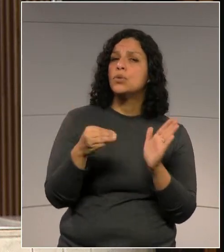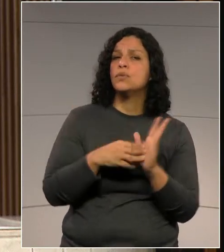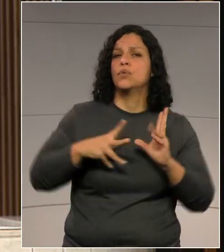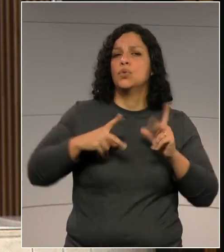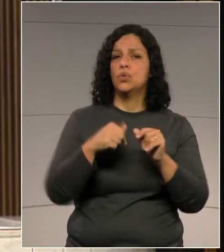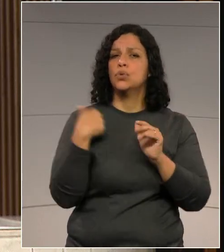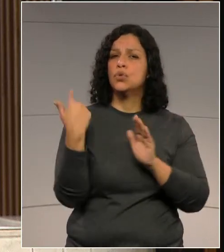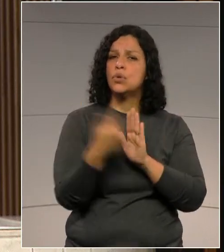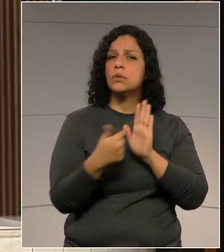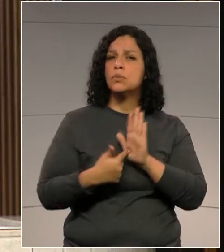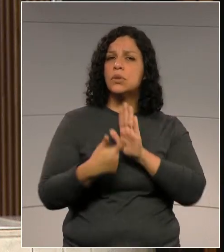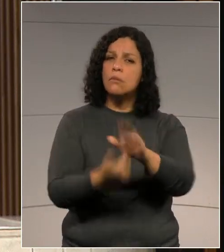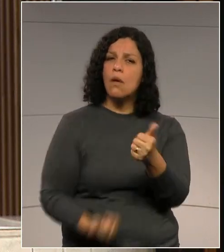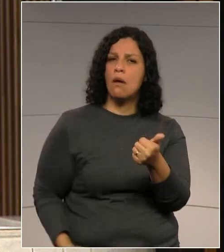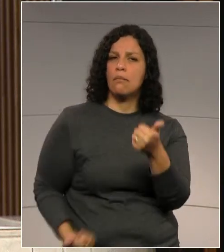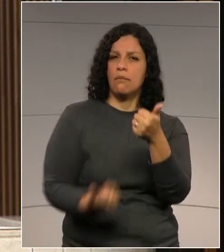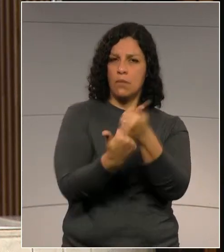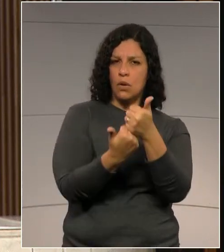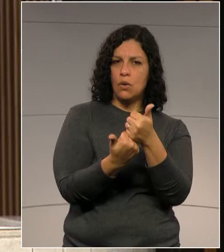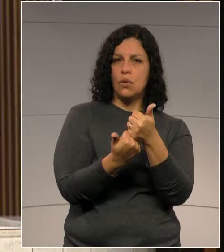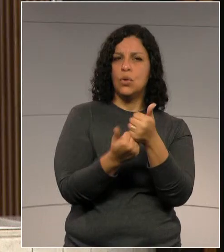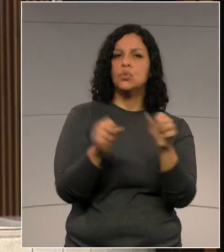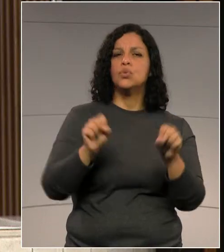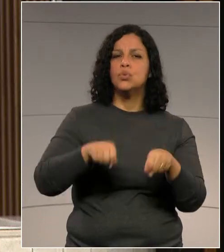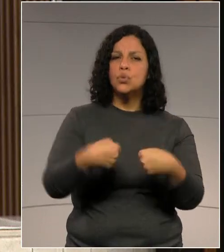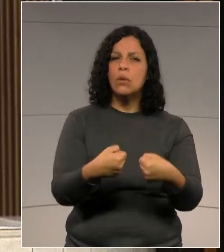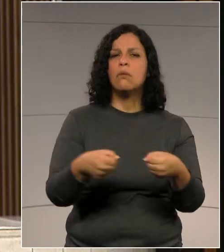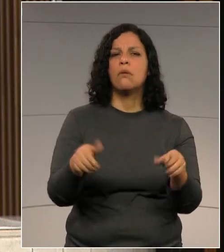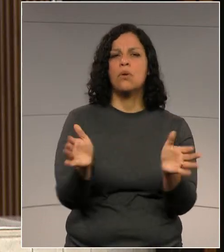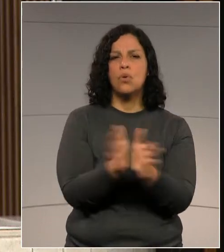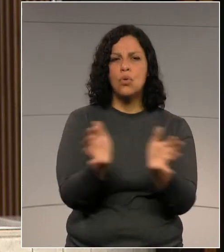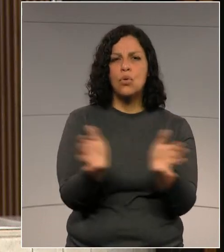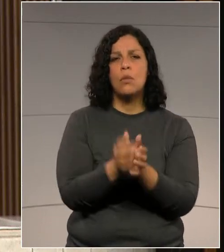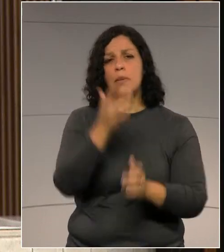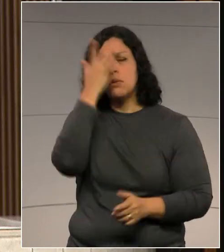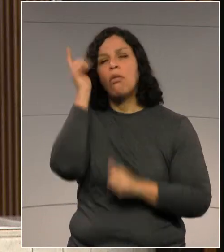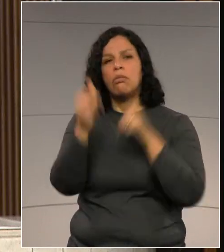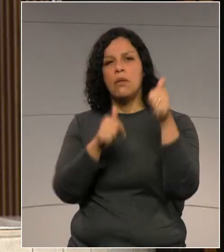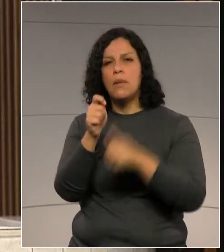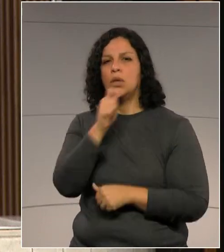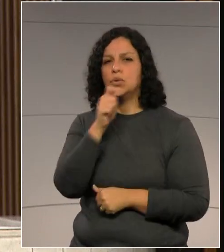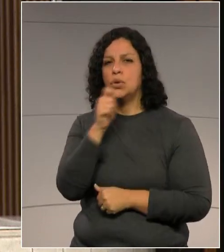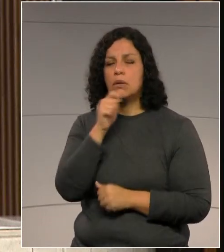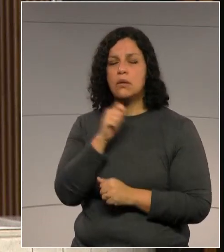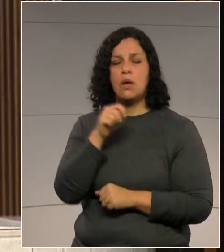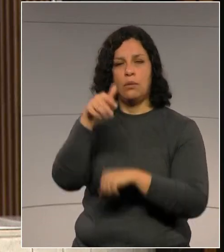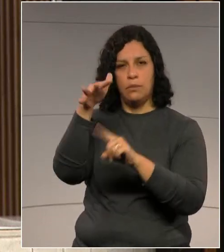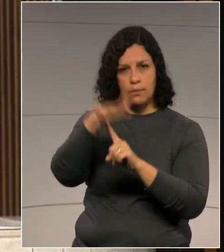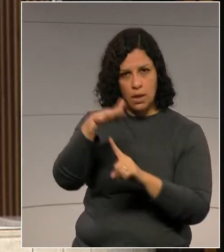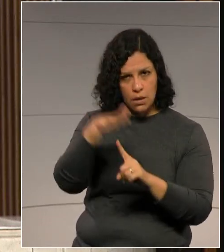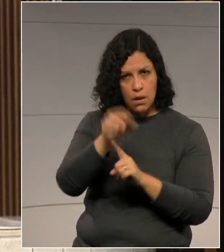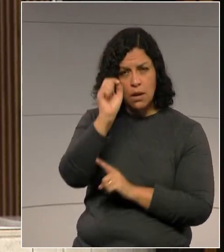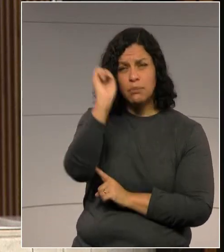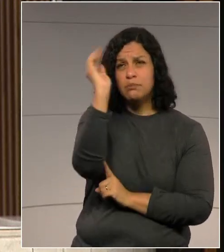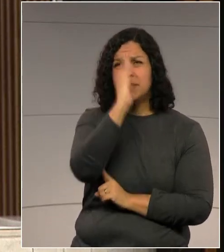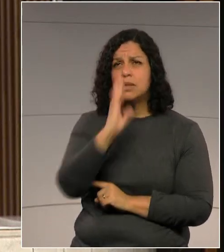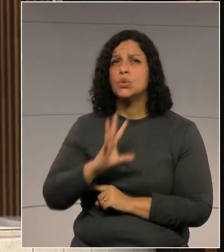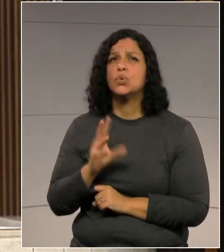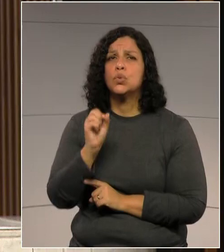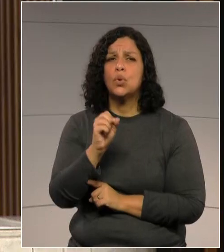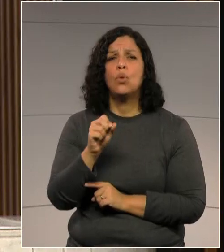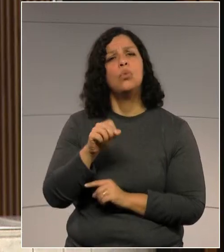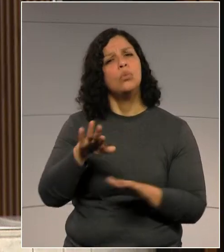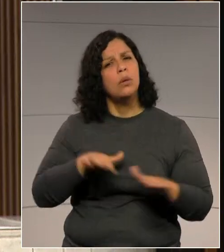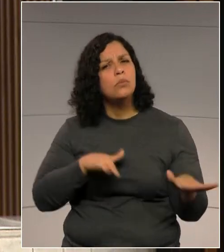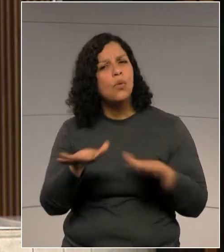manifestamos o nosso apoio a essa causa dos jornalistas do Paraná e de todo o país, que se mobilizam em prol da